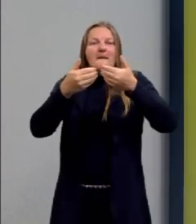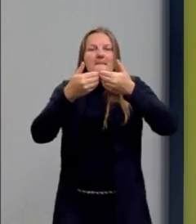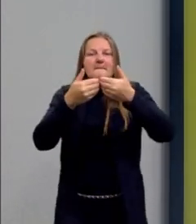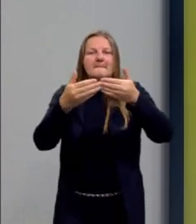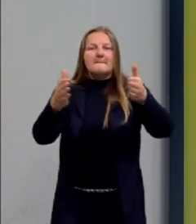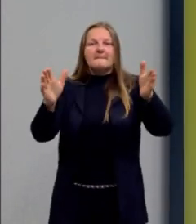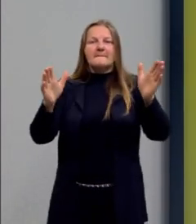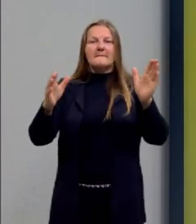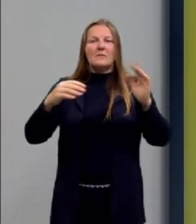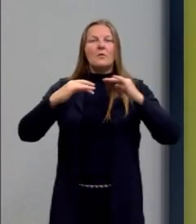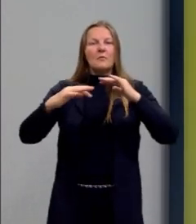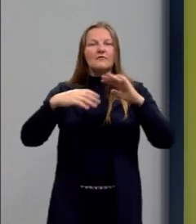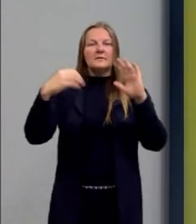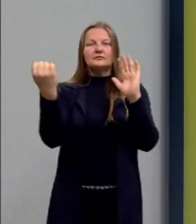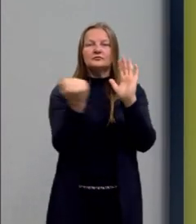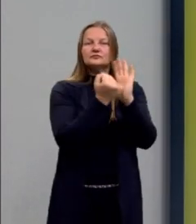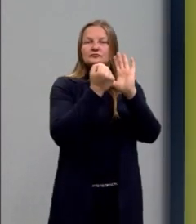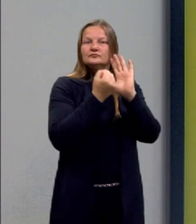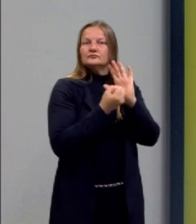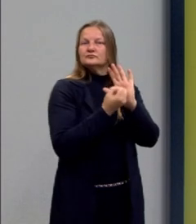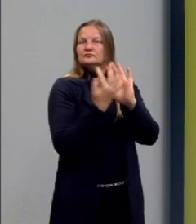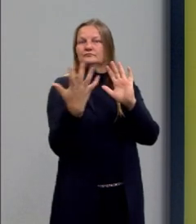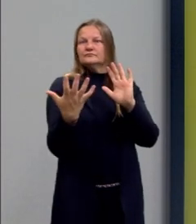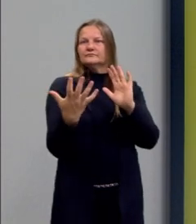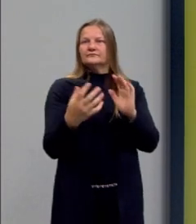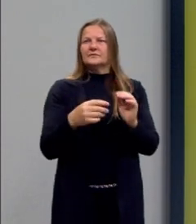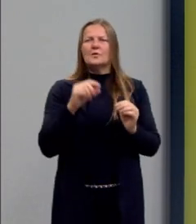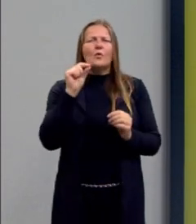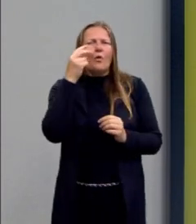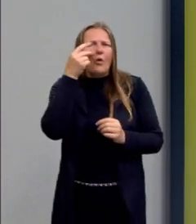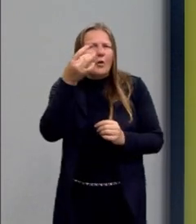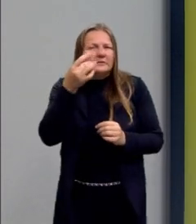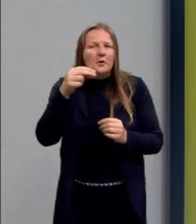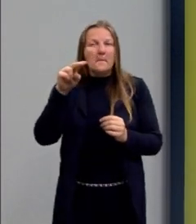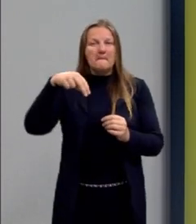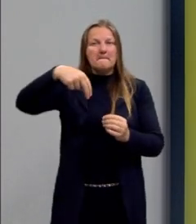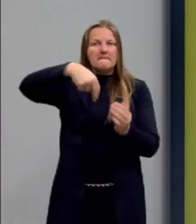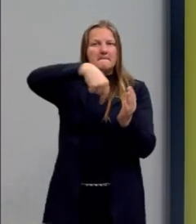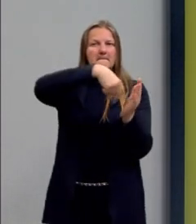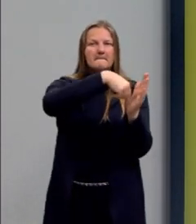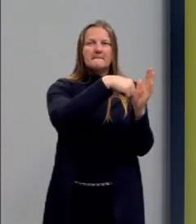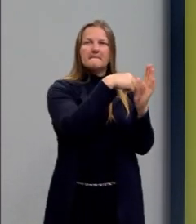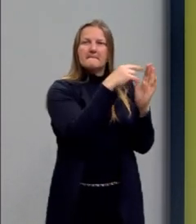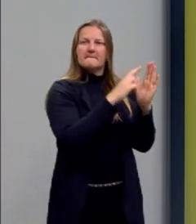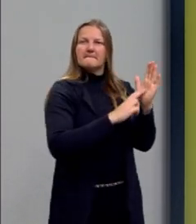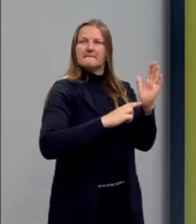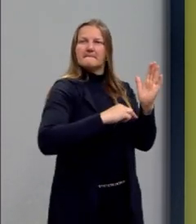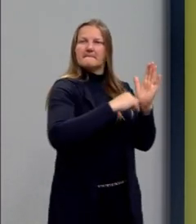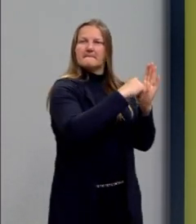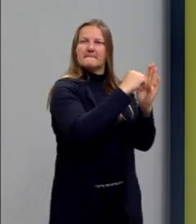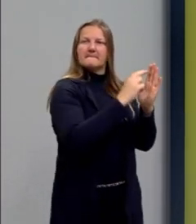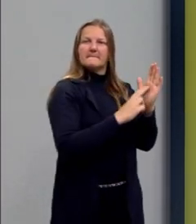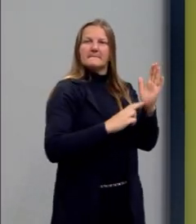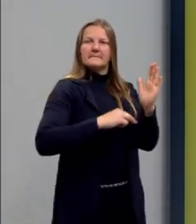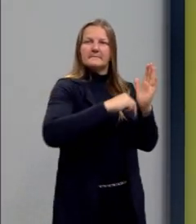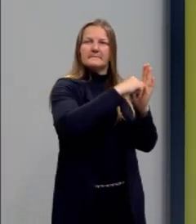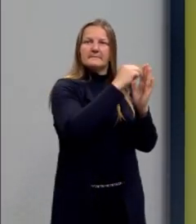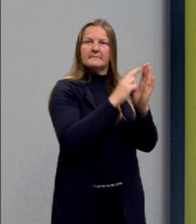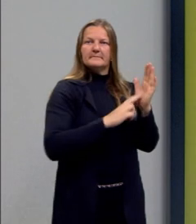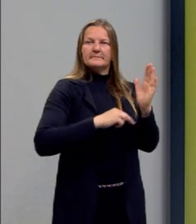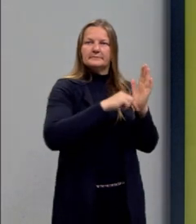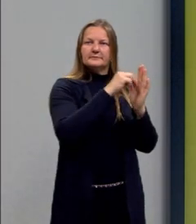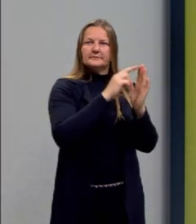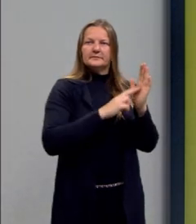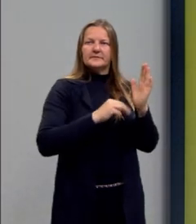Observem as pinceladas e o que essa tela traz enquanto narrativa. Nós temos aqui,